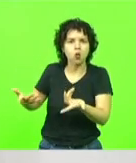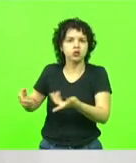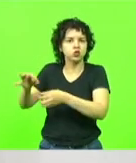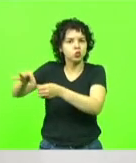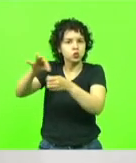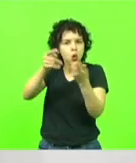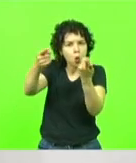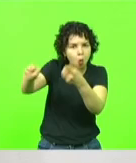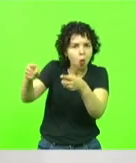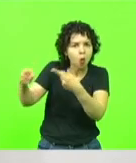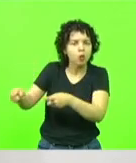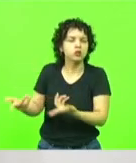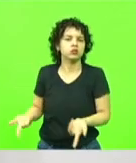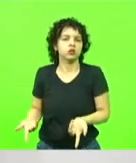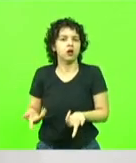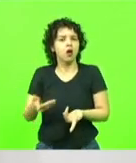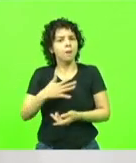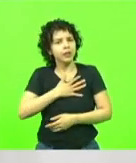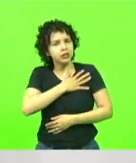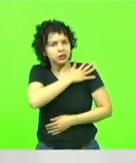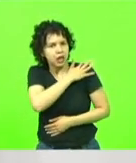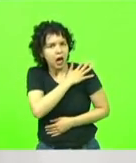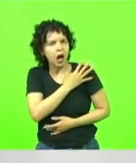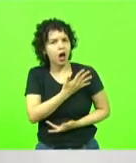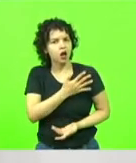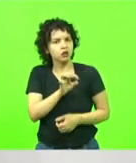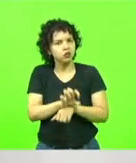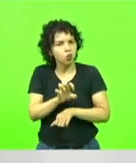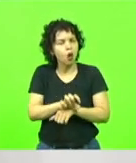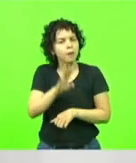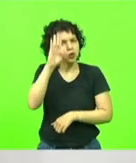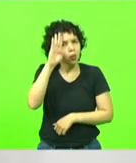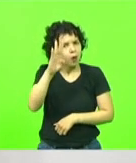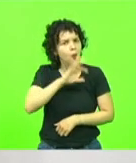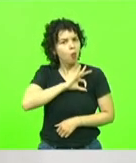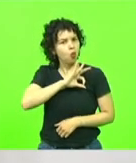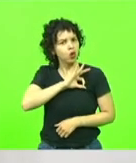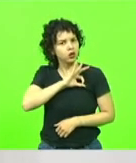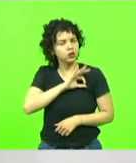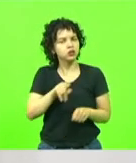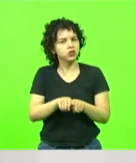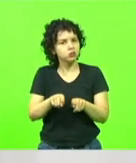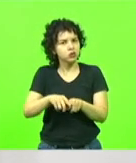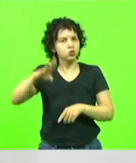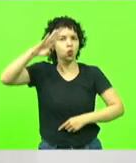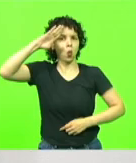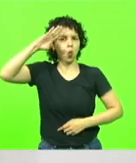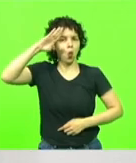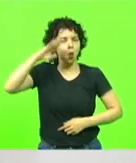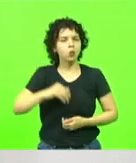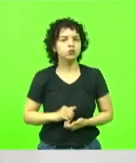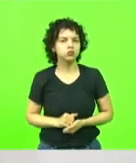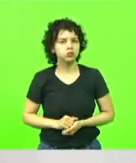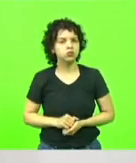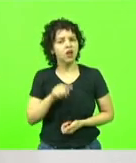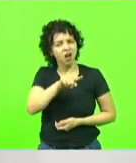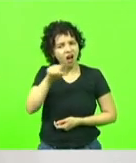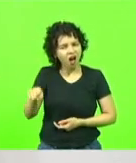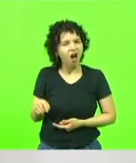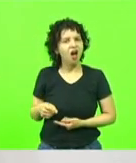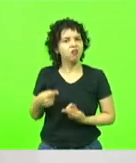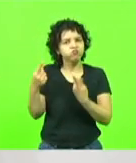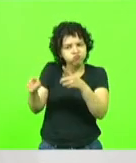militares estaduais, especificamente os oficiais, e principalmente o posto de coronel, vêm sendo constantemente